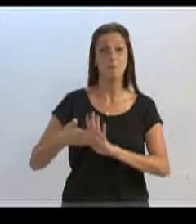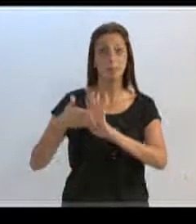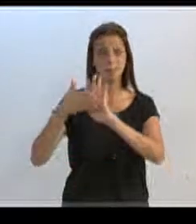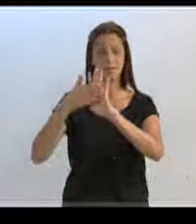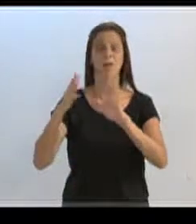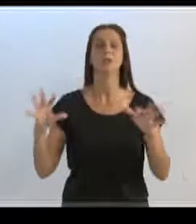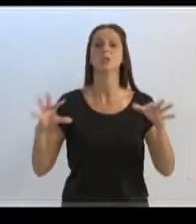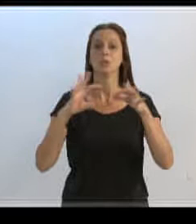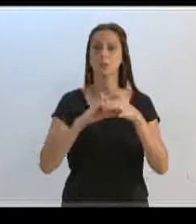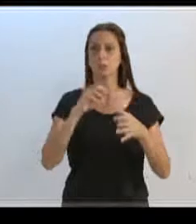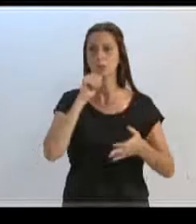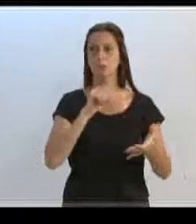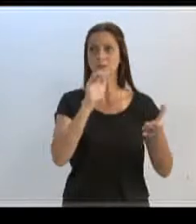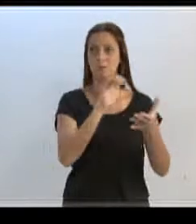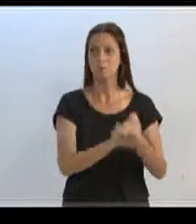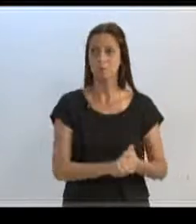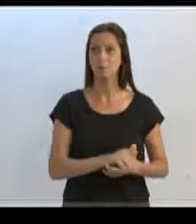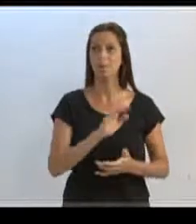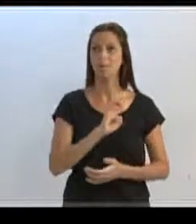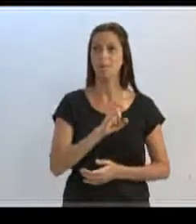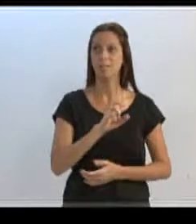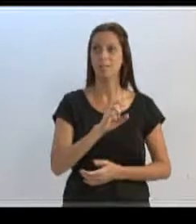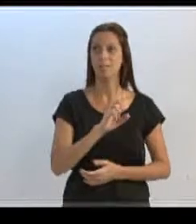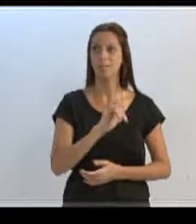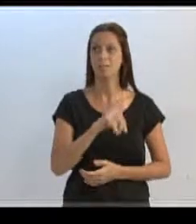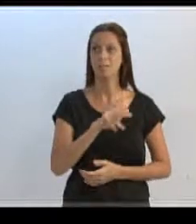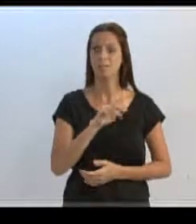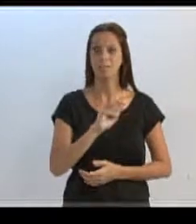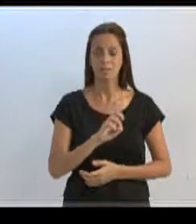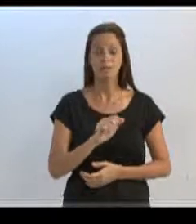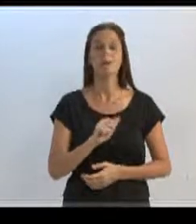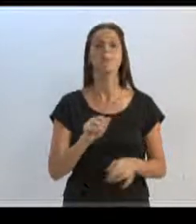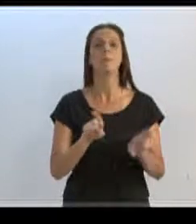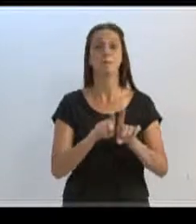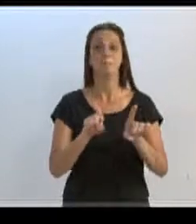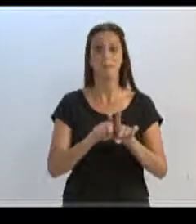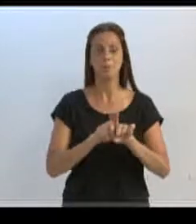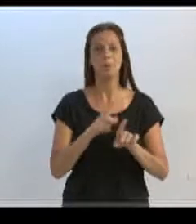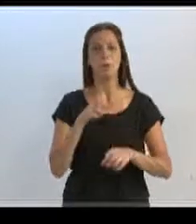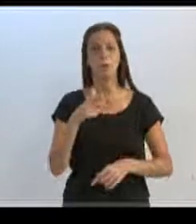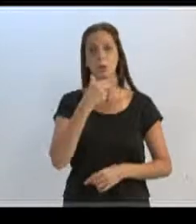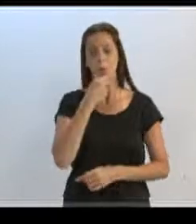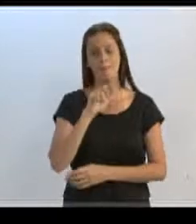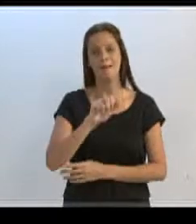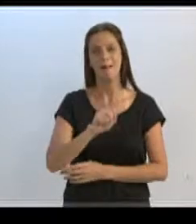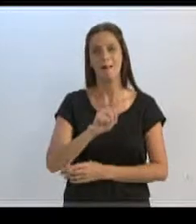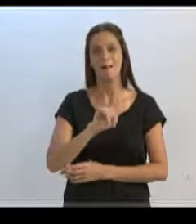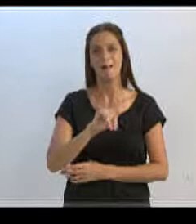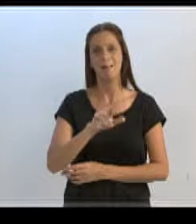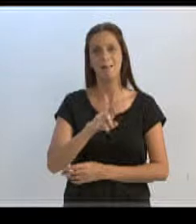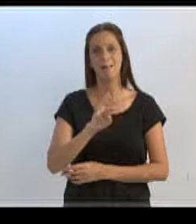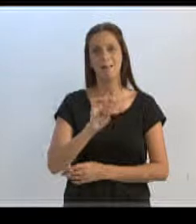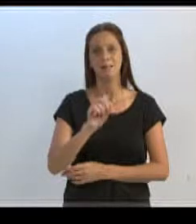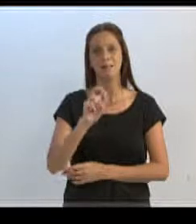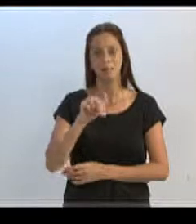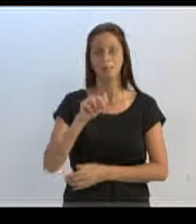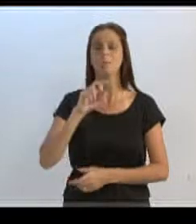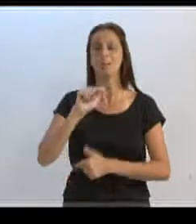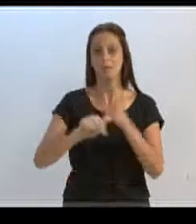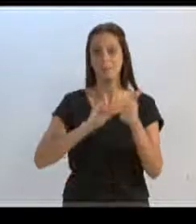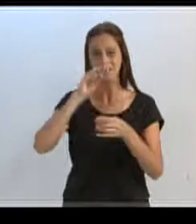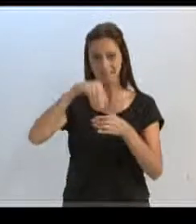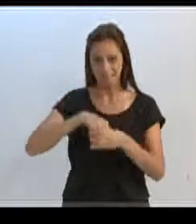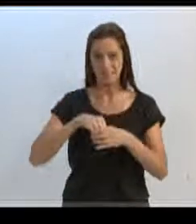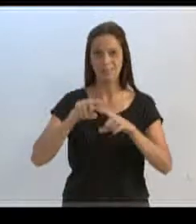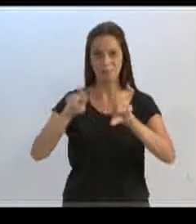juntamente com a sua esposa, dona Eliana, e também o Ayrton Maçaneiro, nosso intendente lá da Garcia, por todos